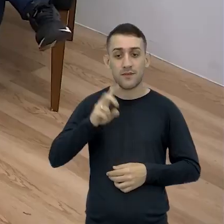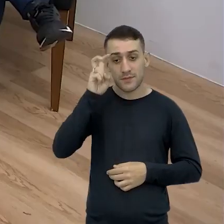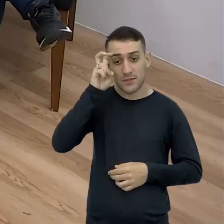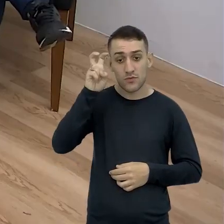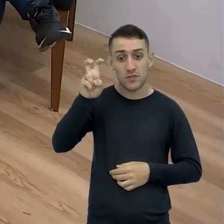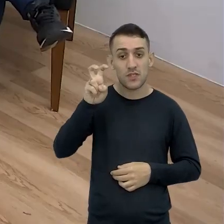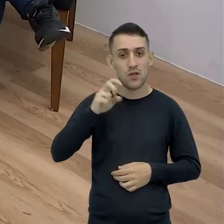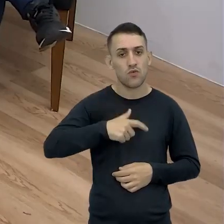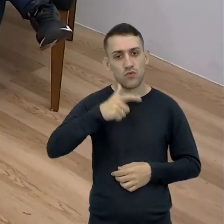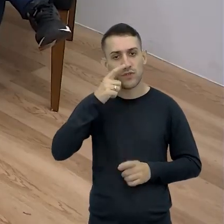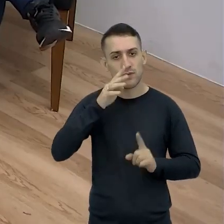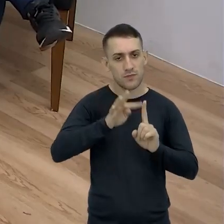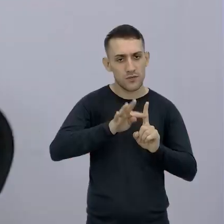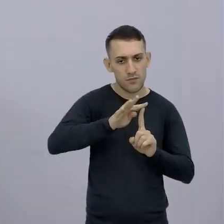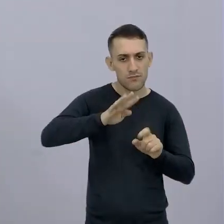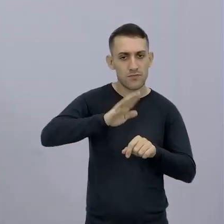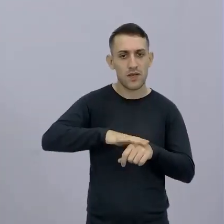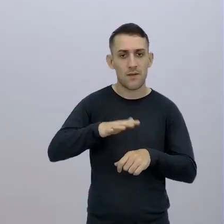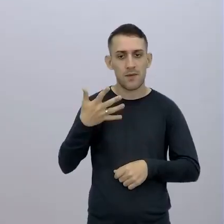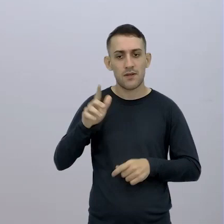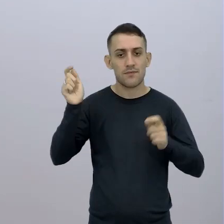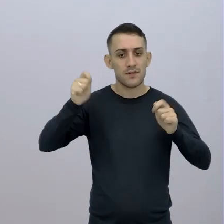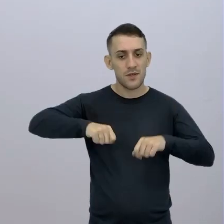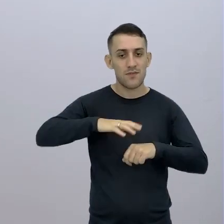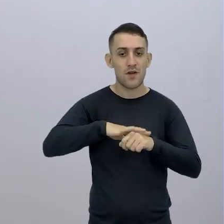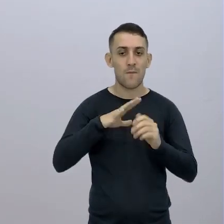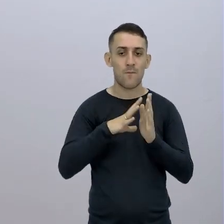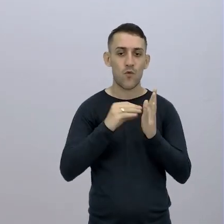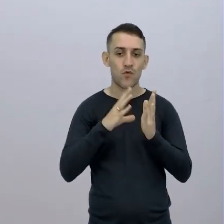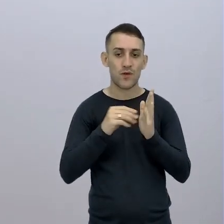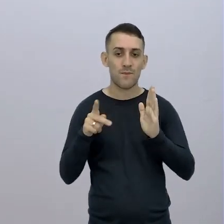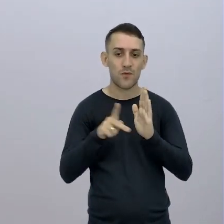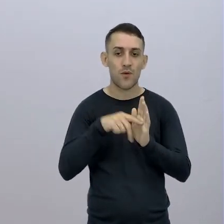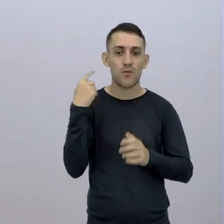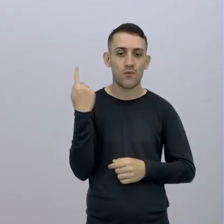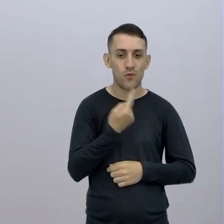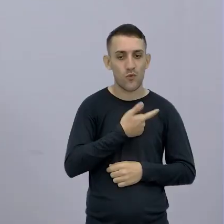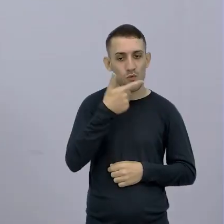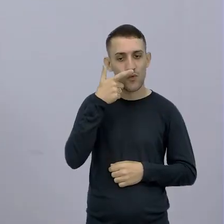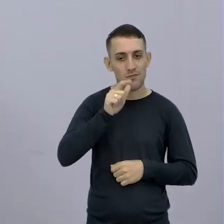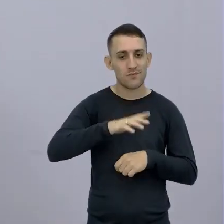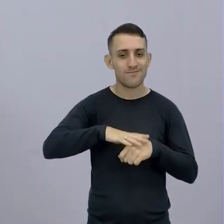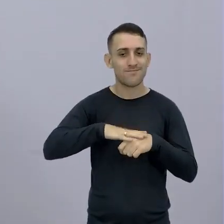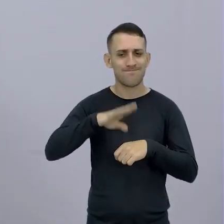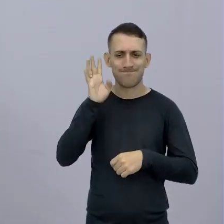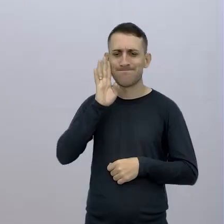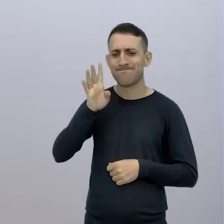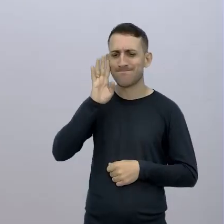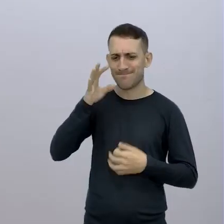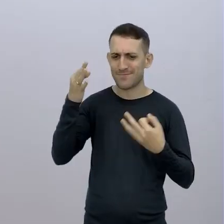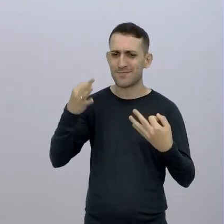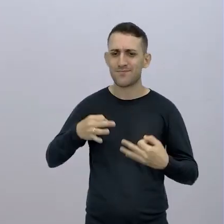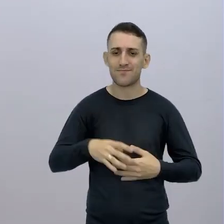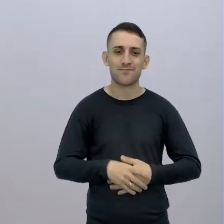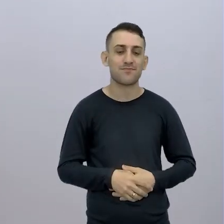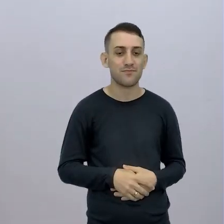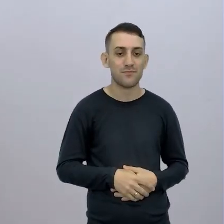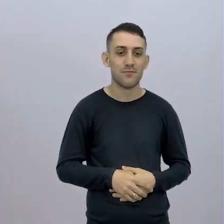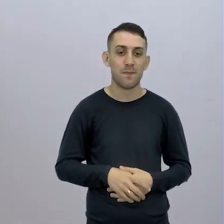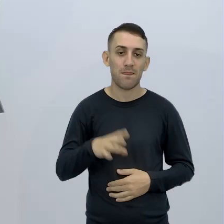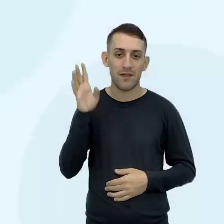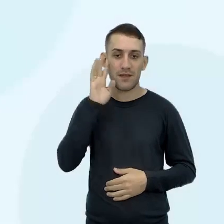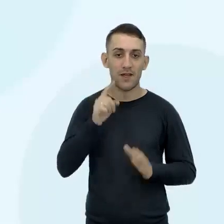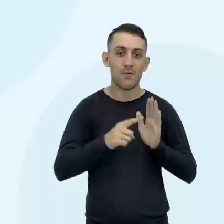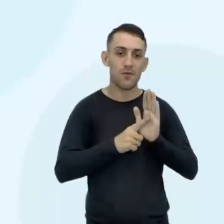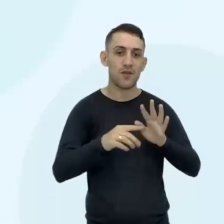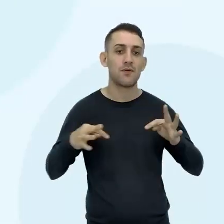apresentei a temperatura Fiz a média E a equação está dentro do modelo Sim, do modelo Foi muito legal Bacana Foi mesmo Isso aí Bacana